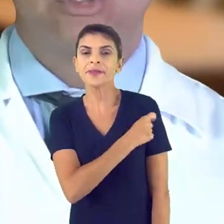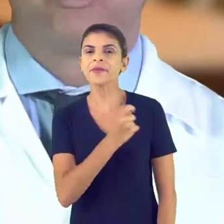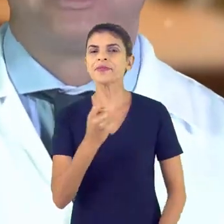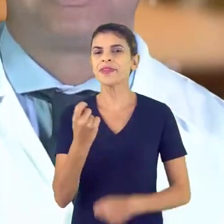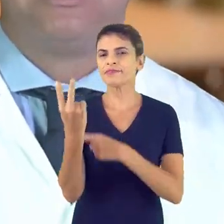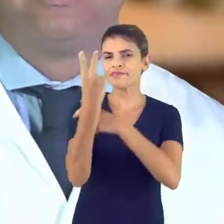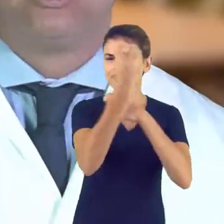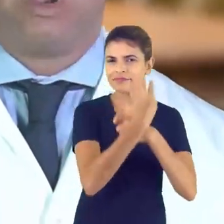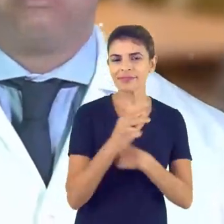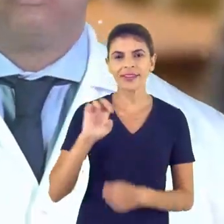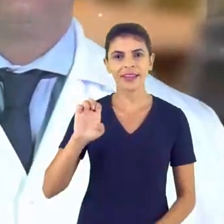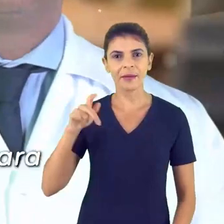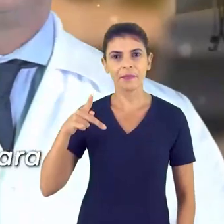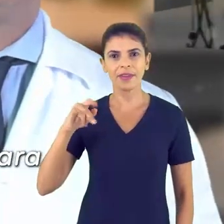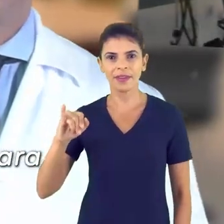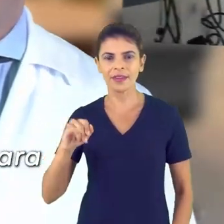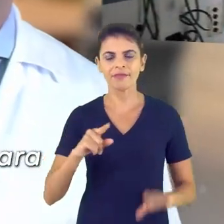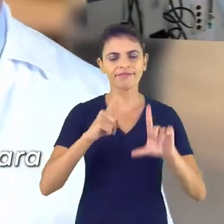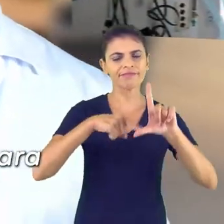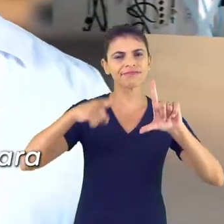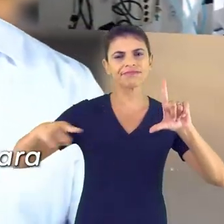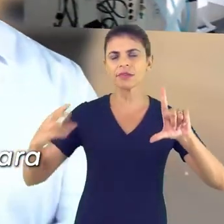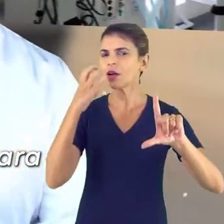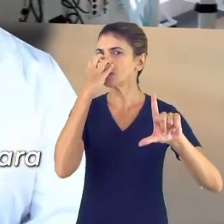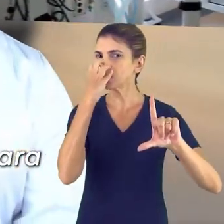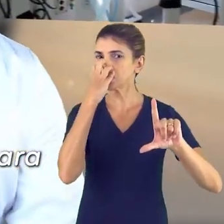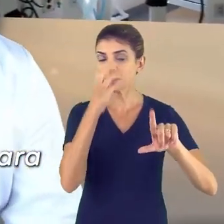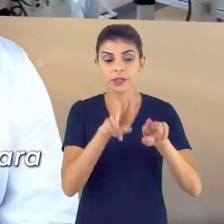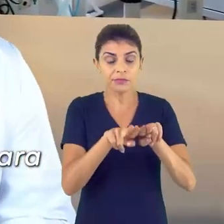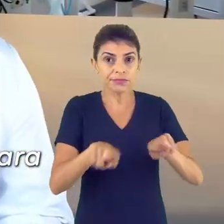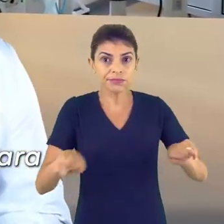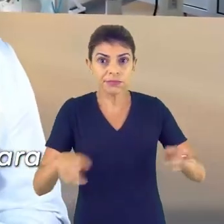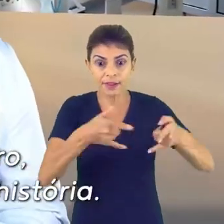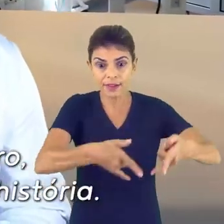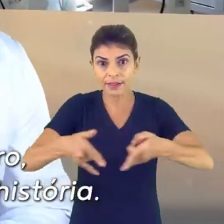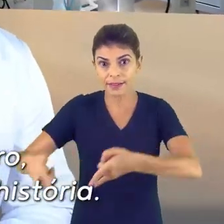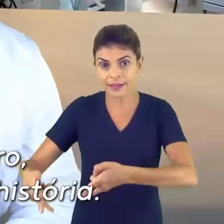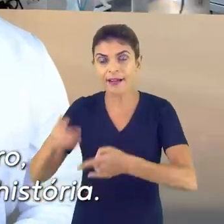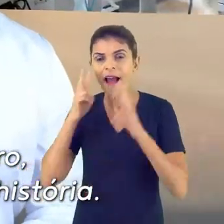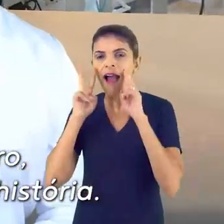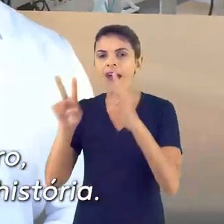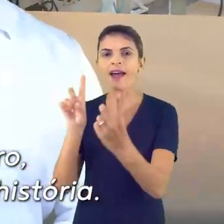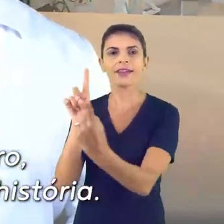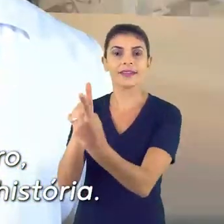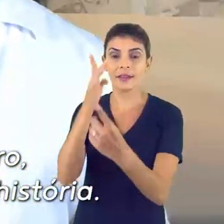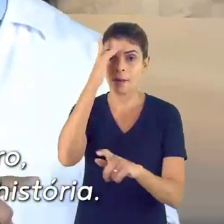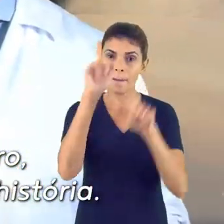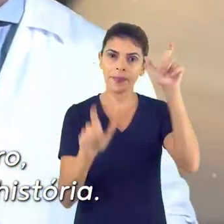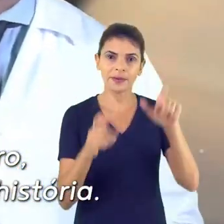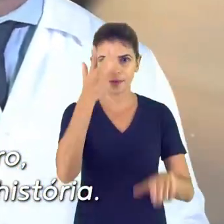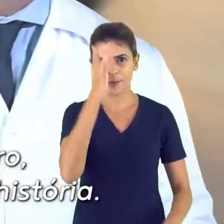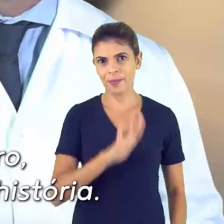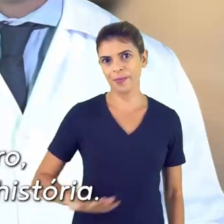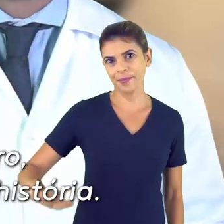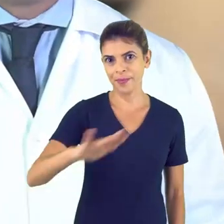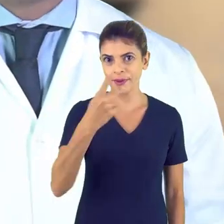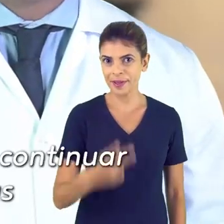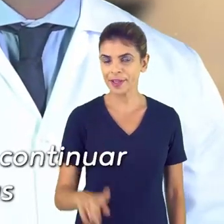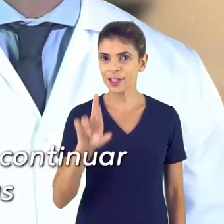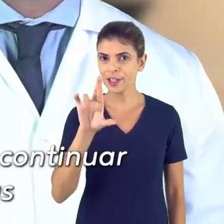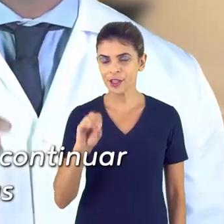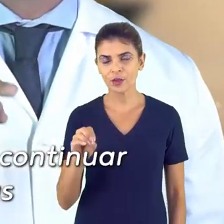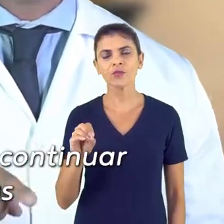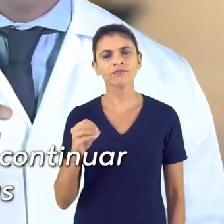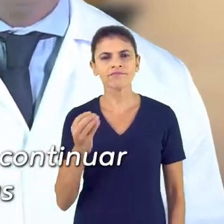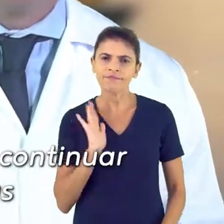equipamentos de proteção individual, os respiradores, os leitos, para atender a população do estado do Rio de Janeiro, o momento mais difícil da sua história.